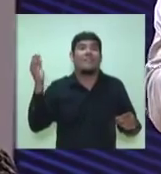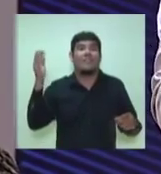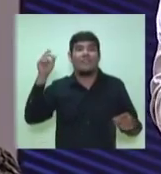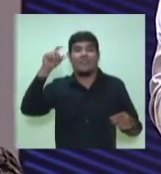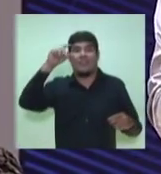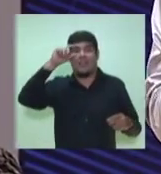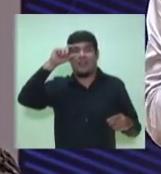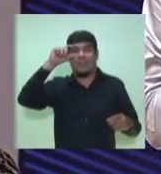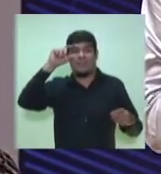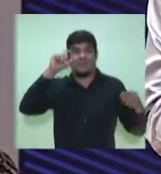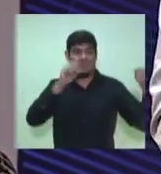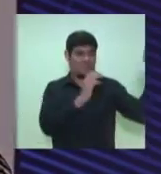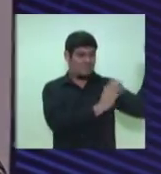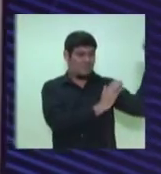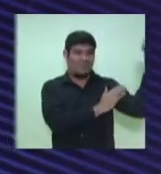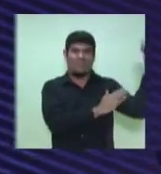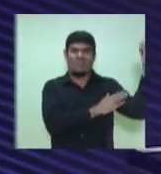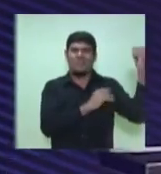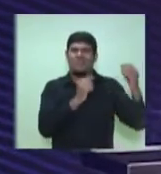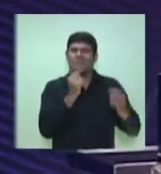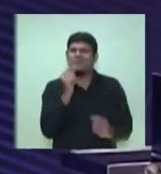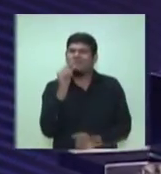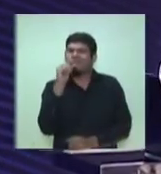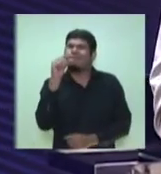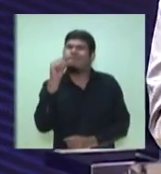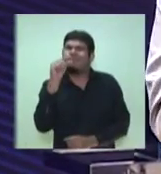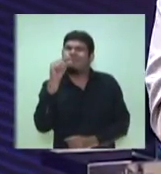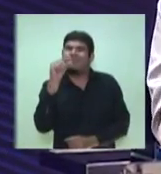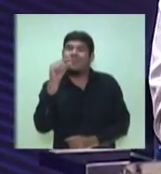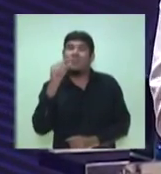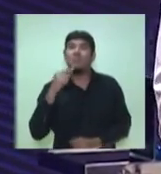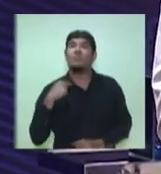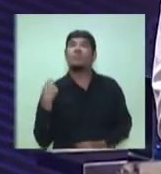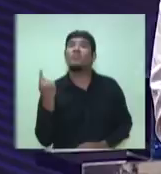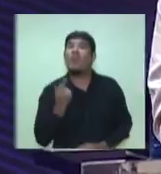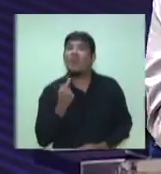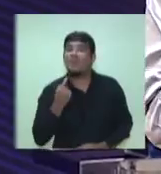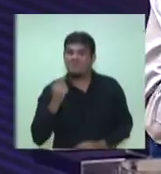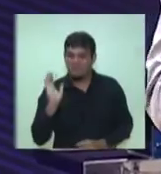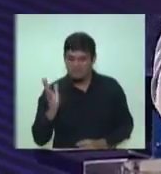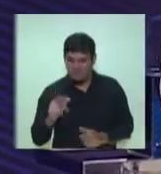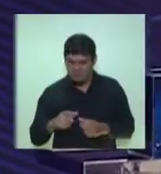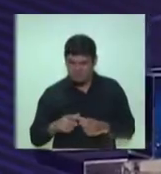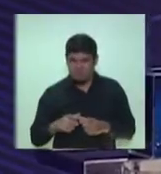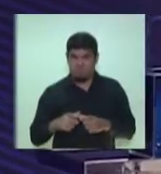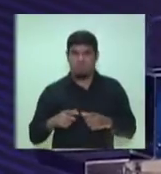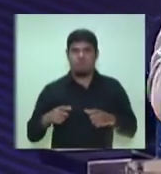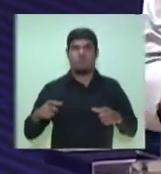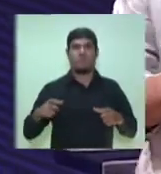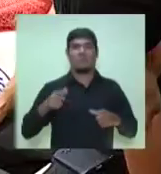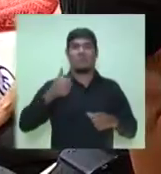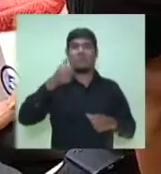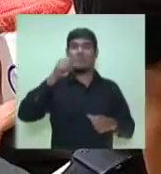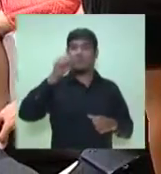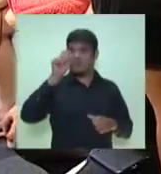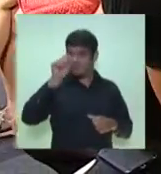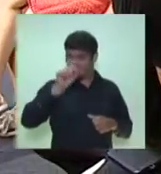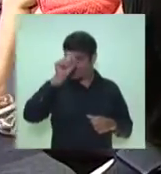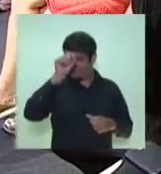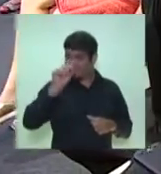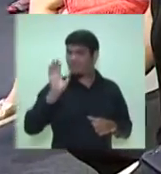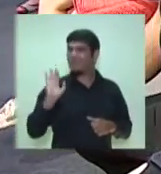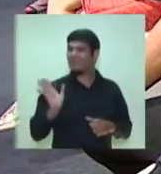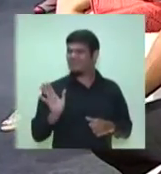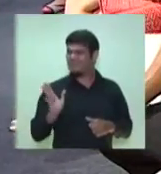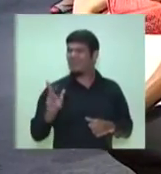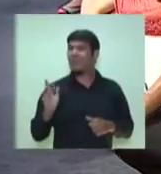9% da obra. Nós executamos 18% da obra. E temos tudo para deslanchar nesta